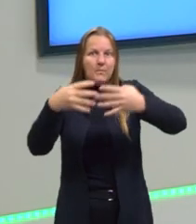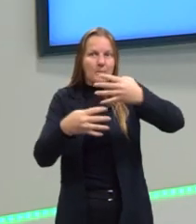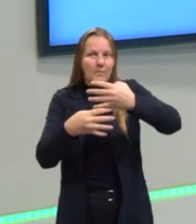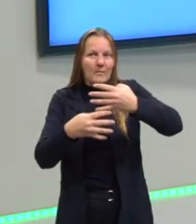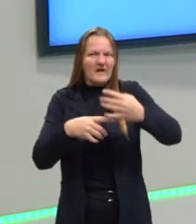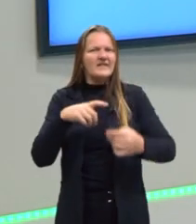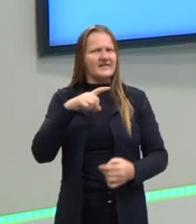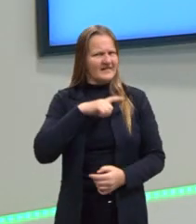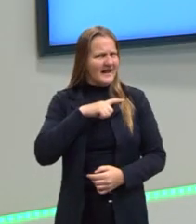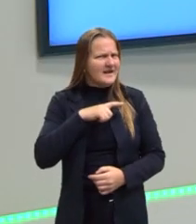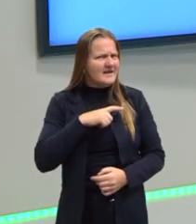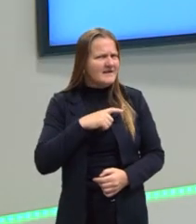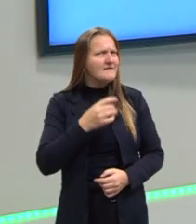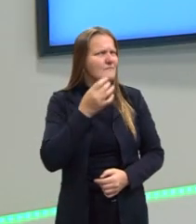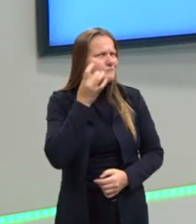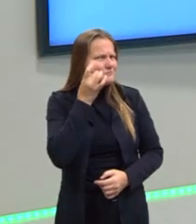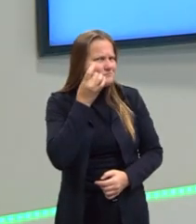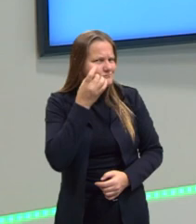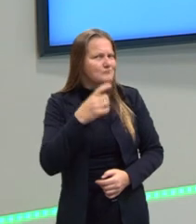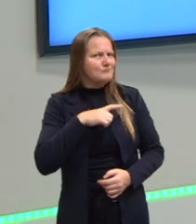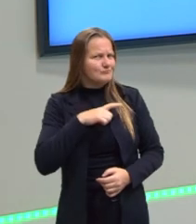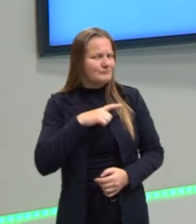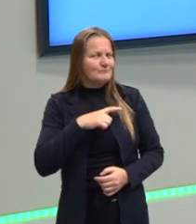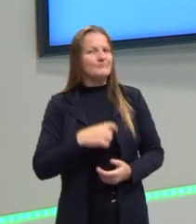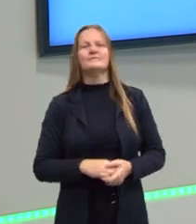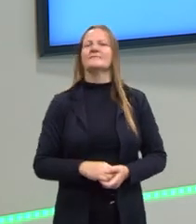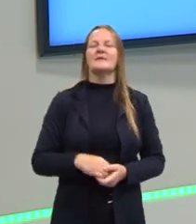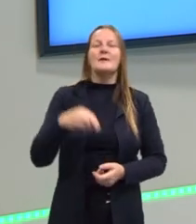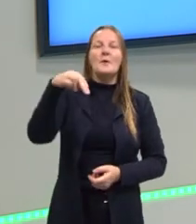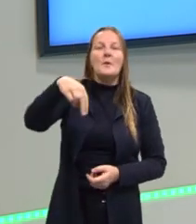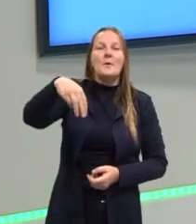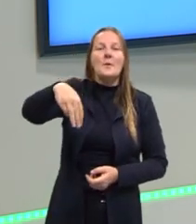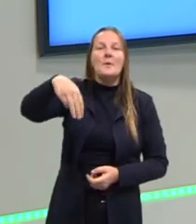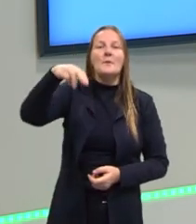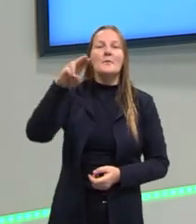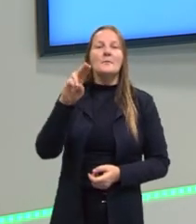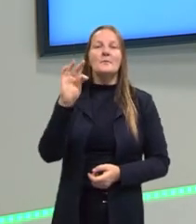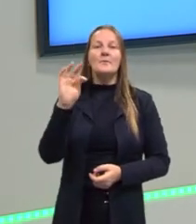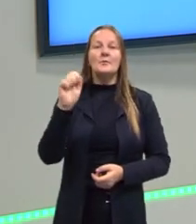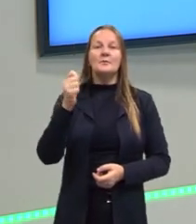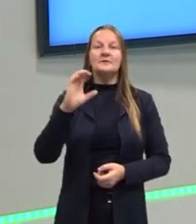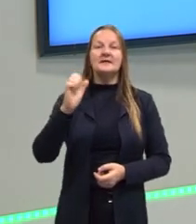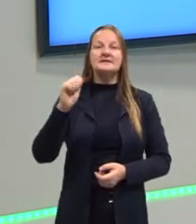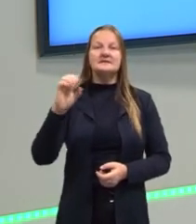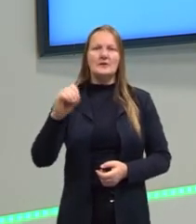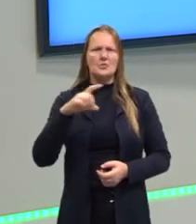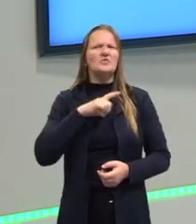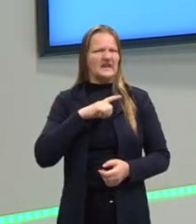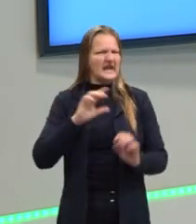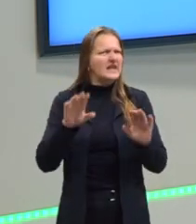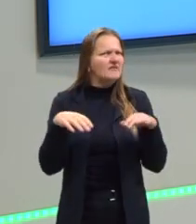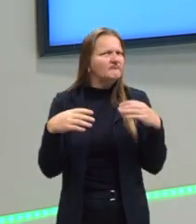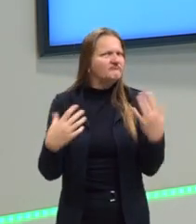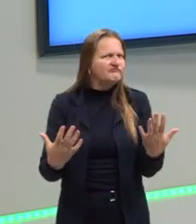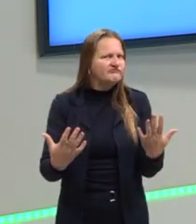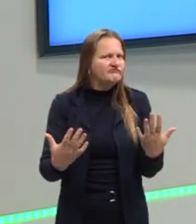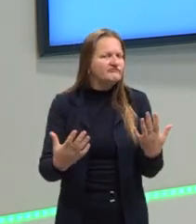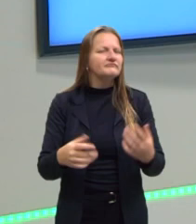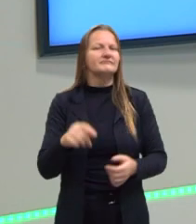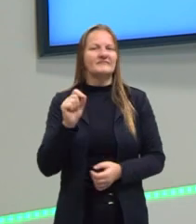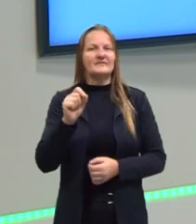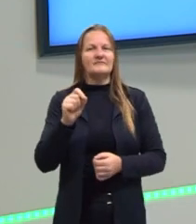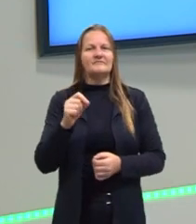vocês acham que alguma coisa referente à mutação, a mutantes, existe? Bom,